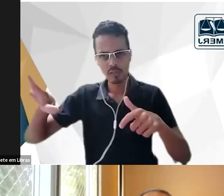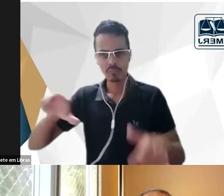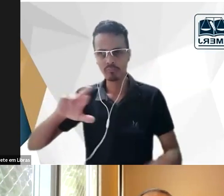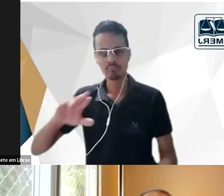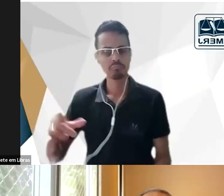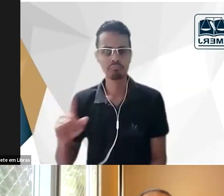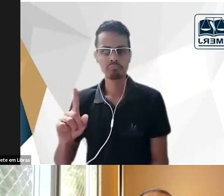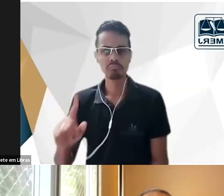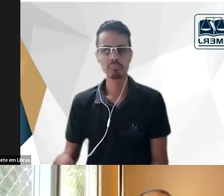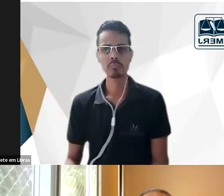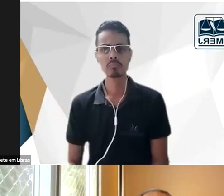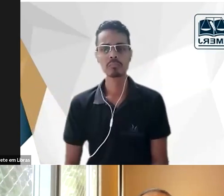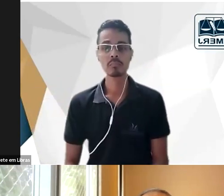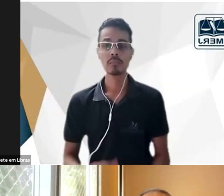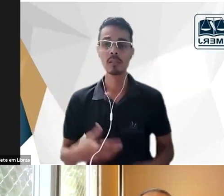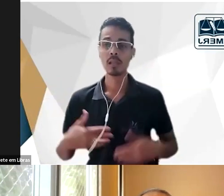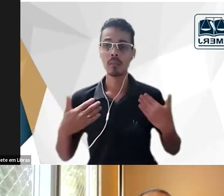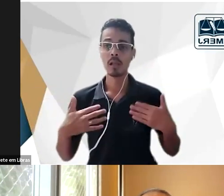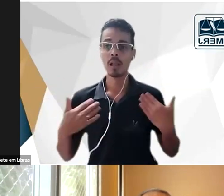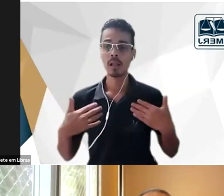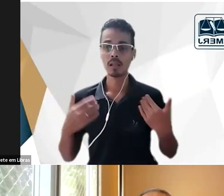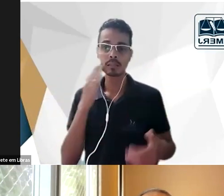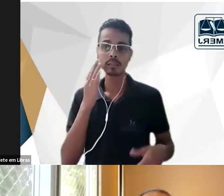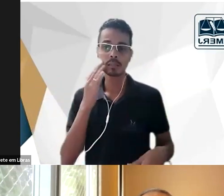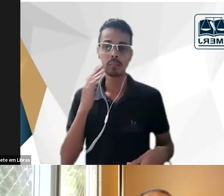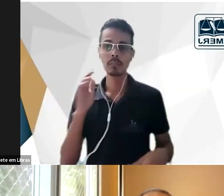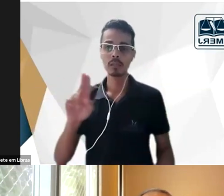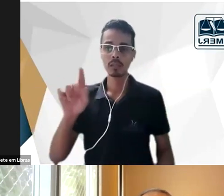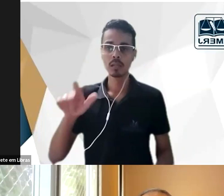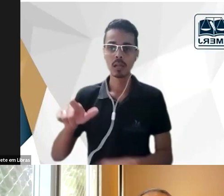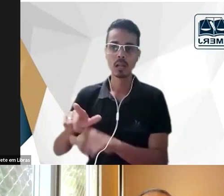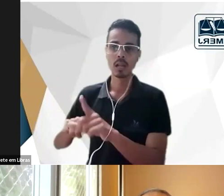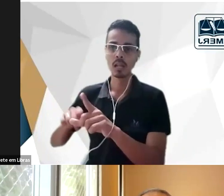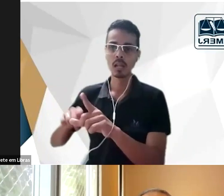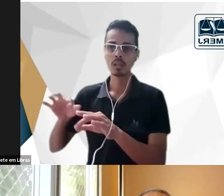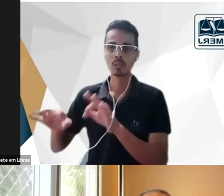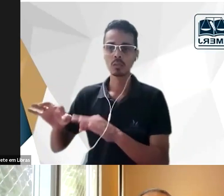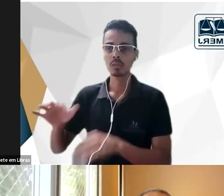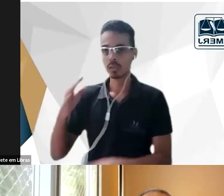a alegria também de saber que tem pessoas da Academia Sergipana de Letras Jurídicas nos assistindo